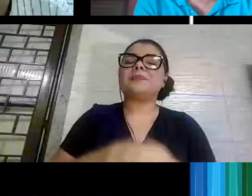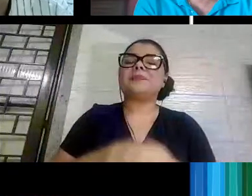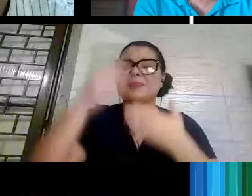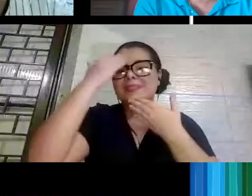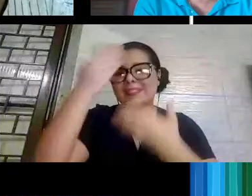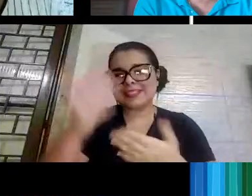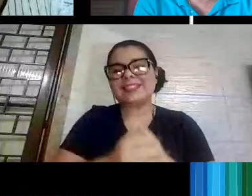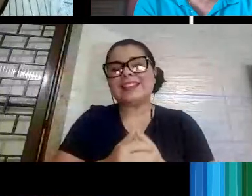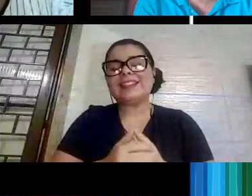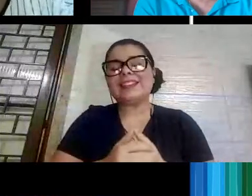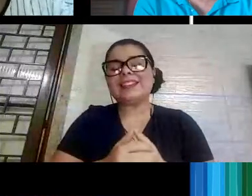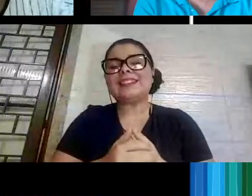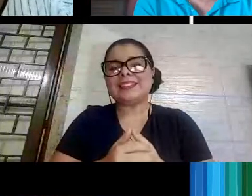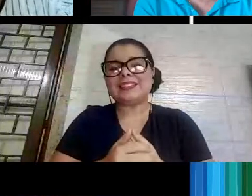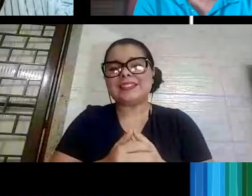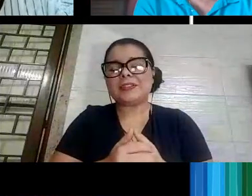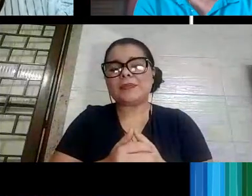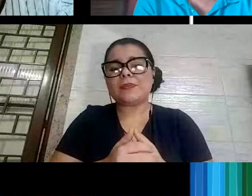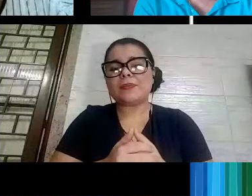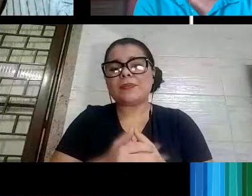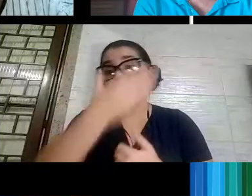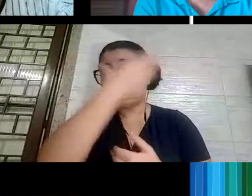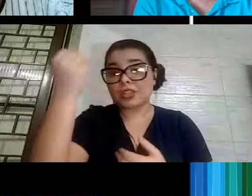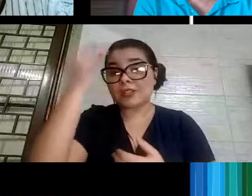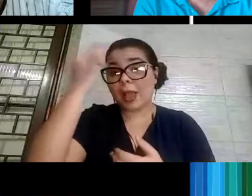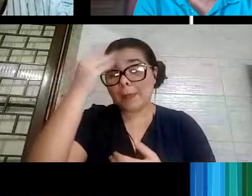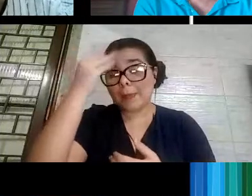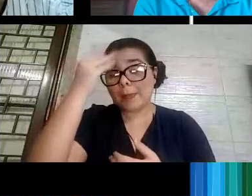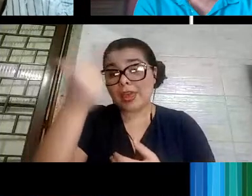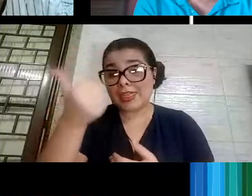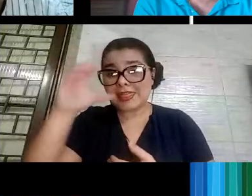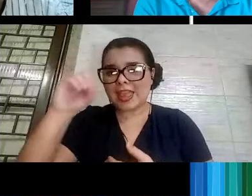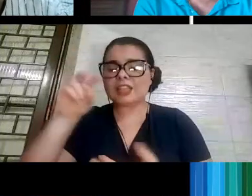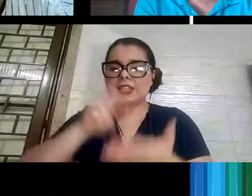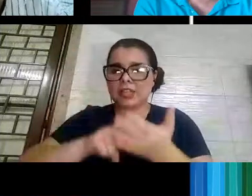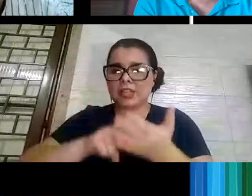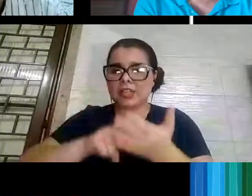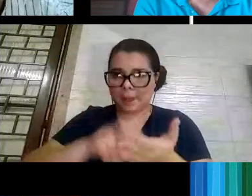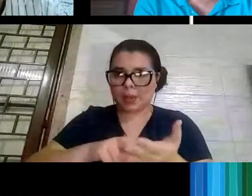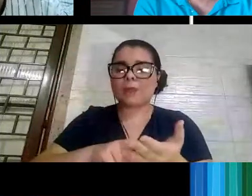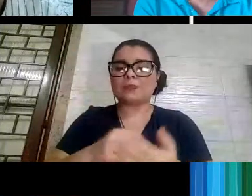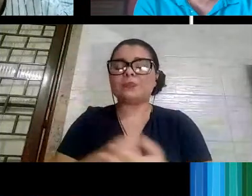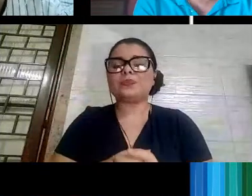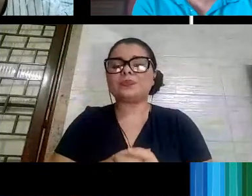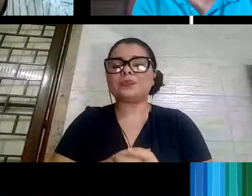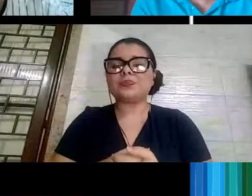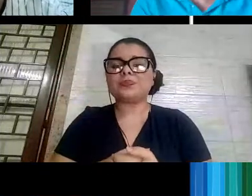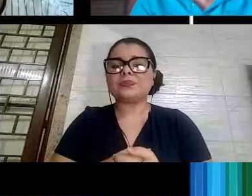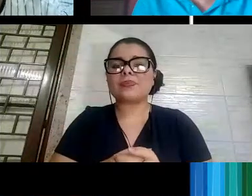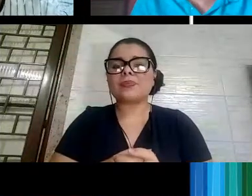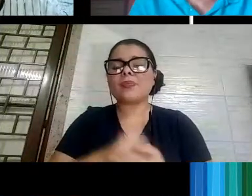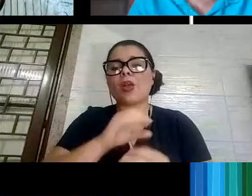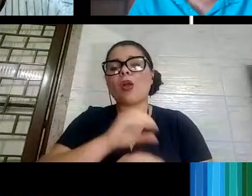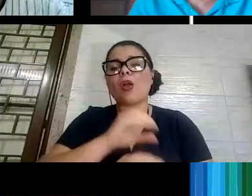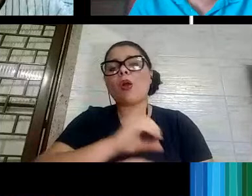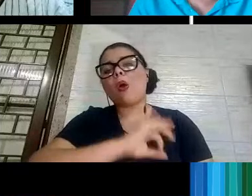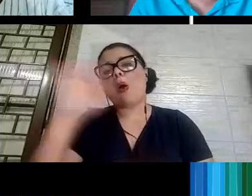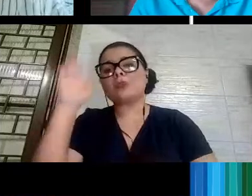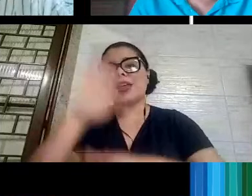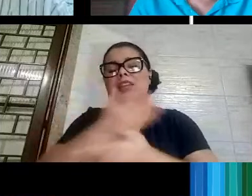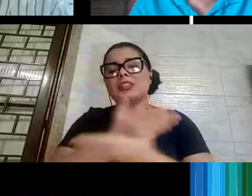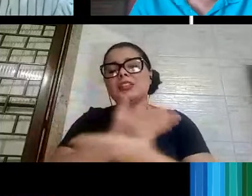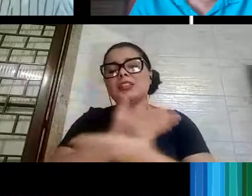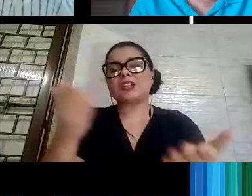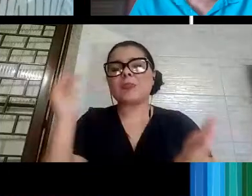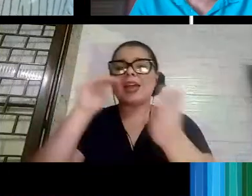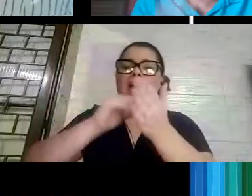obrigado, e não esqueçam, amanhã às 10 nós temos mais um encontro marcado, tá ok? Uma ótima tarde a todos e até a